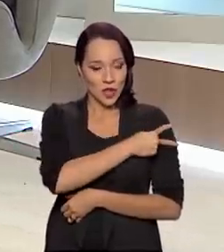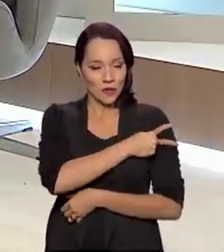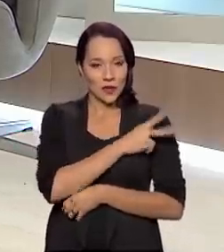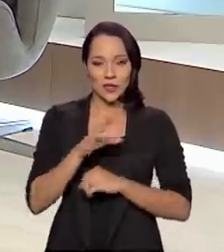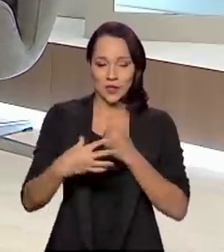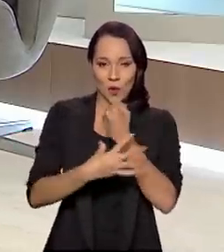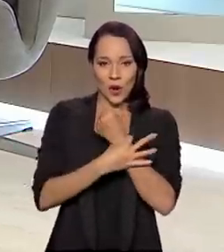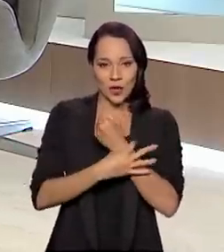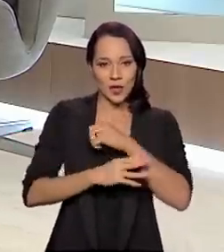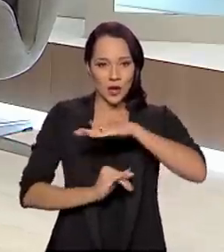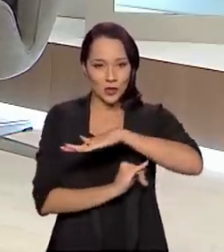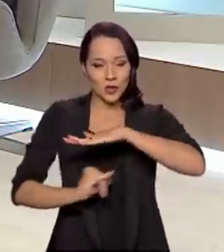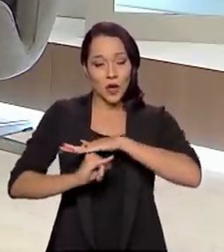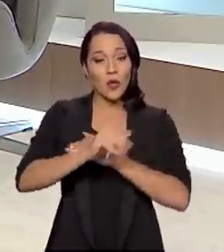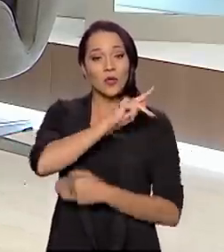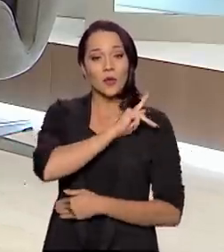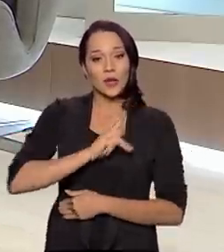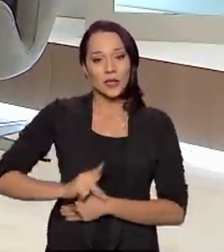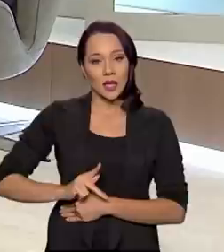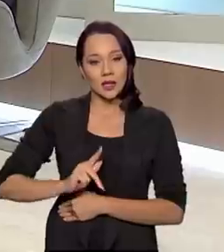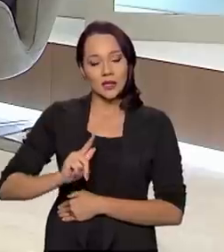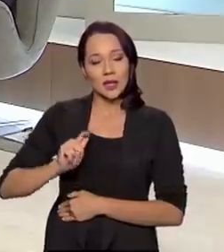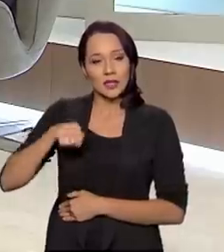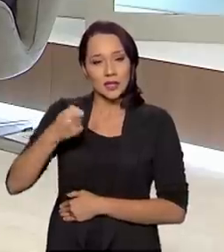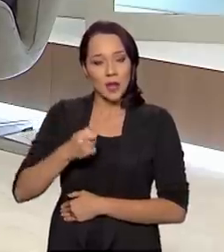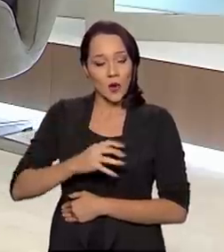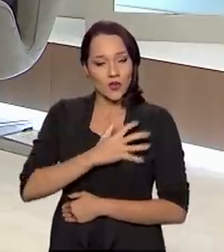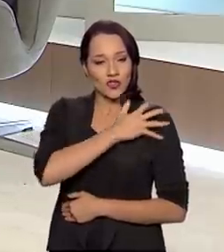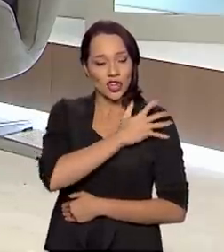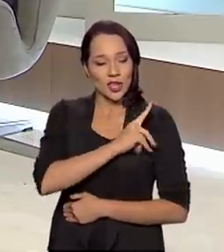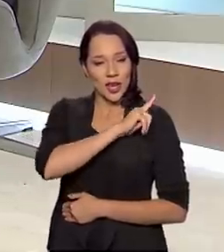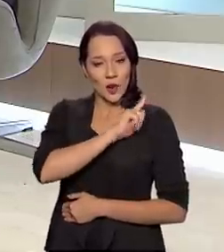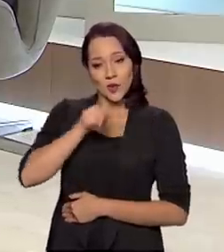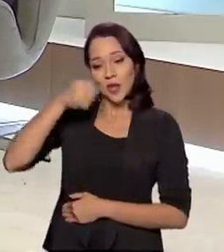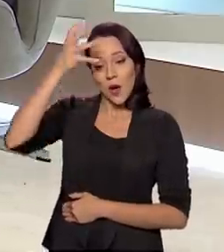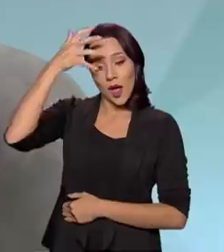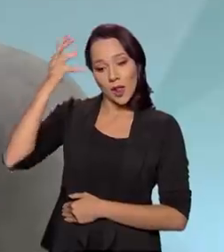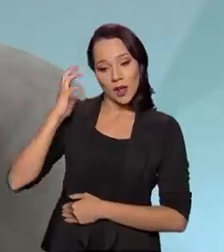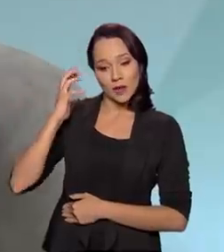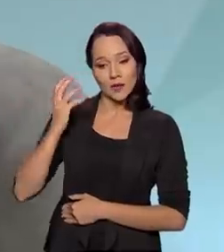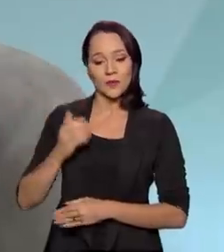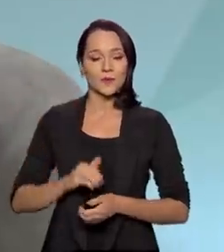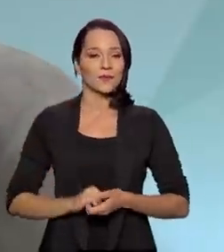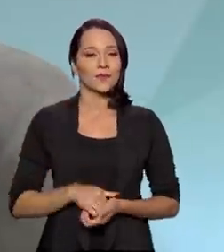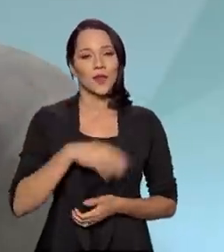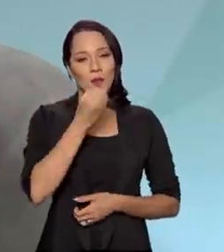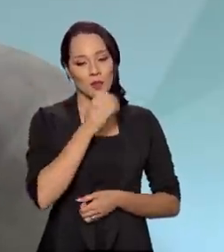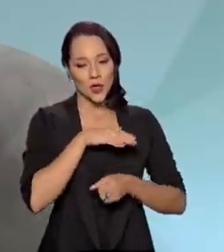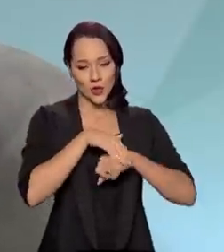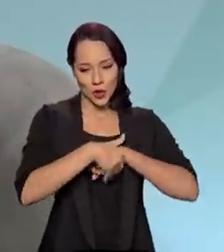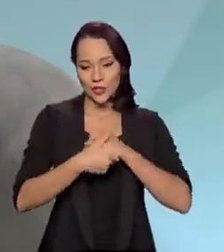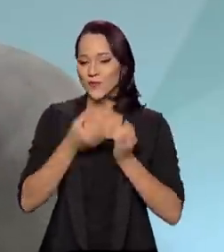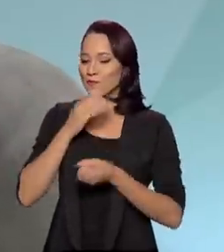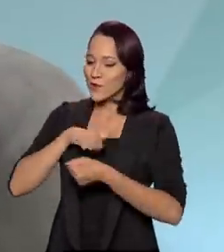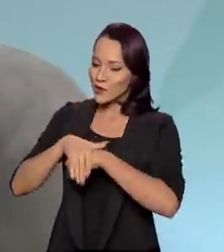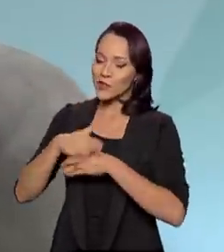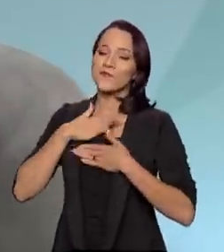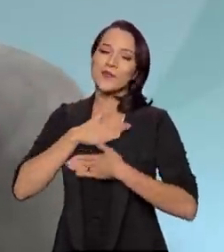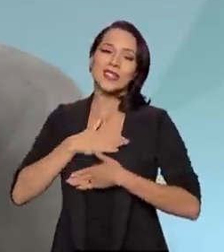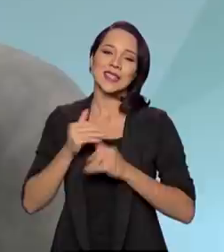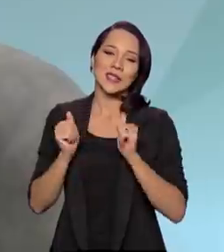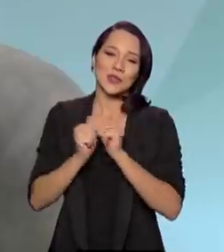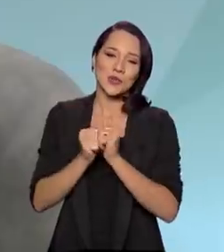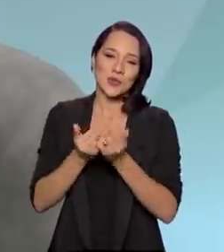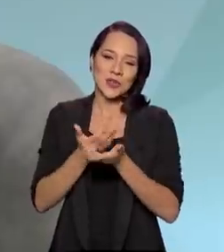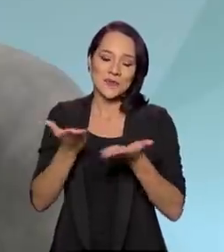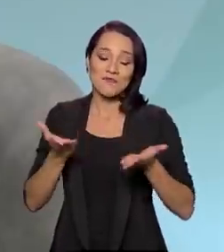Institucional da Presidência da República, General Augusto Heleno. Boa noite, ministro. Boa noite, é um prazer estar aqui,